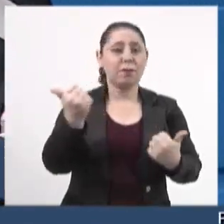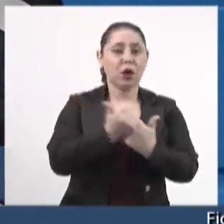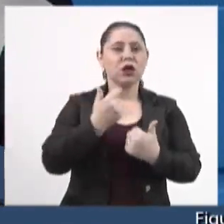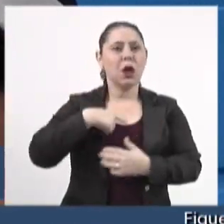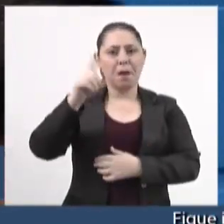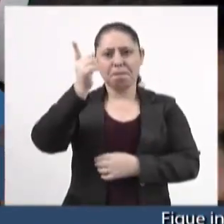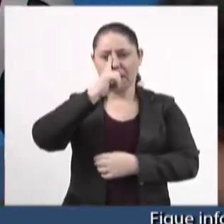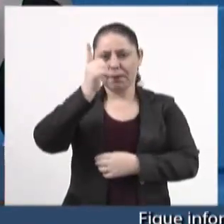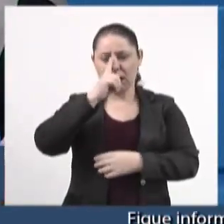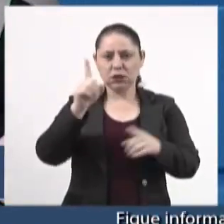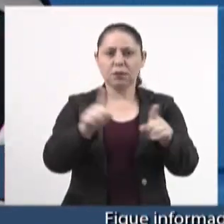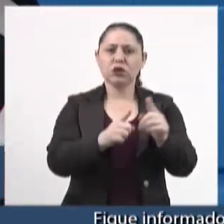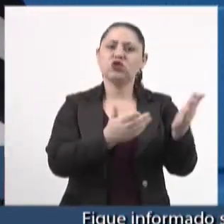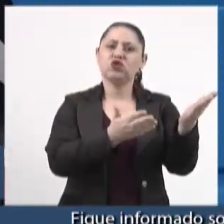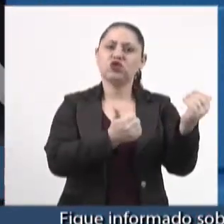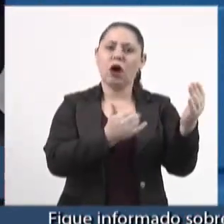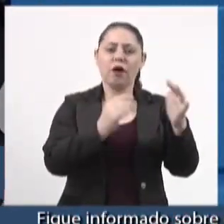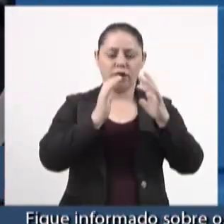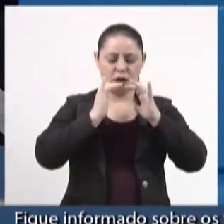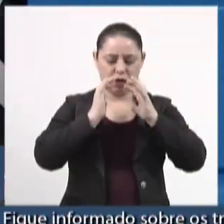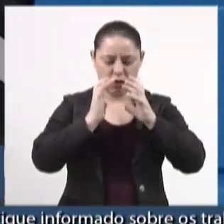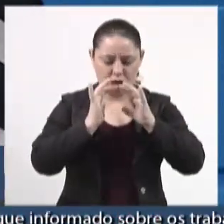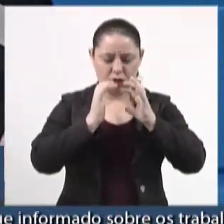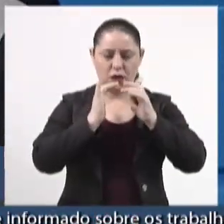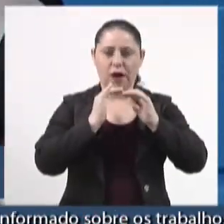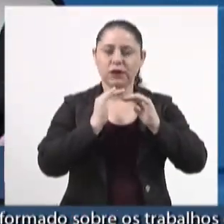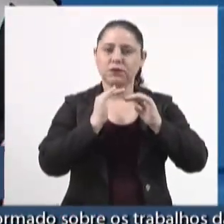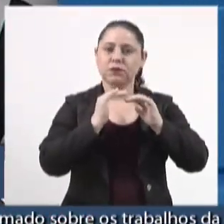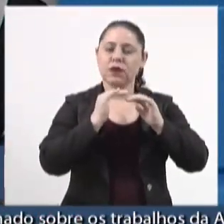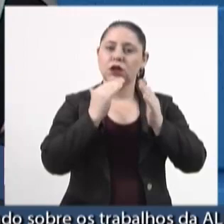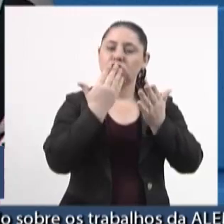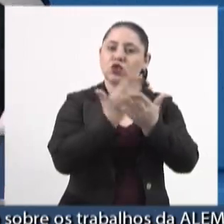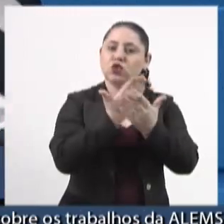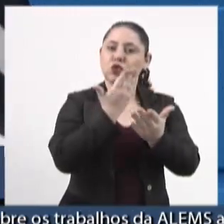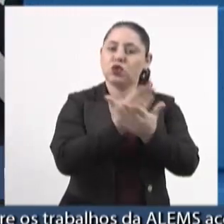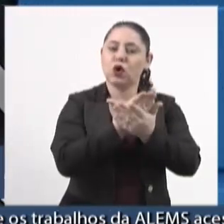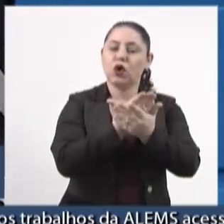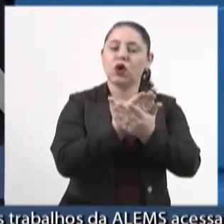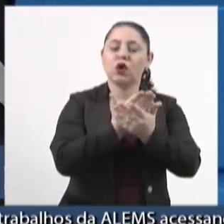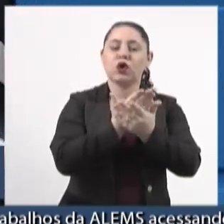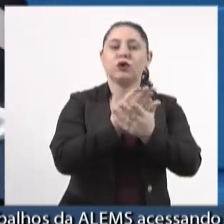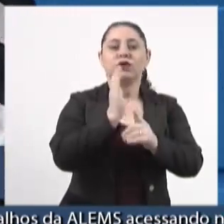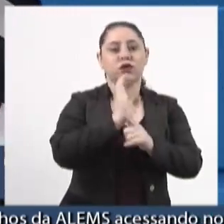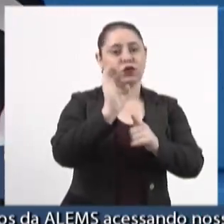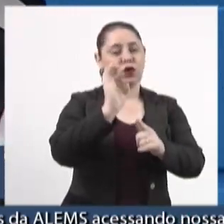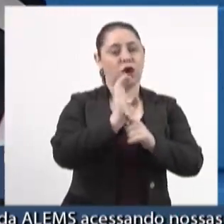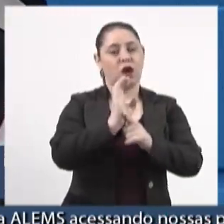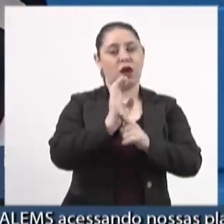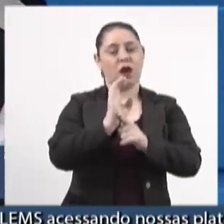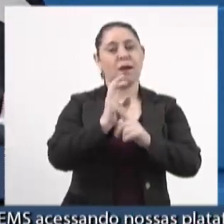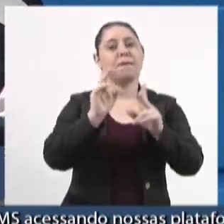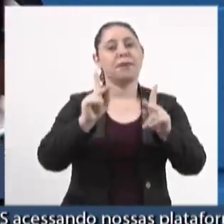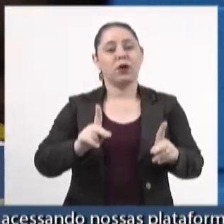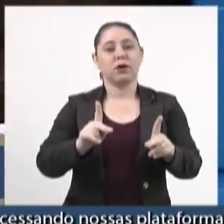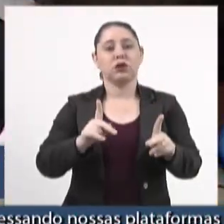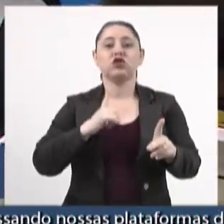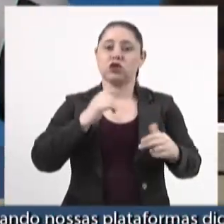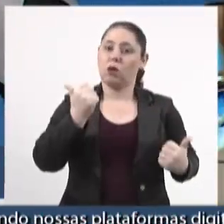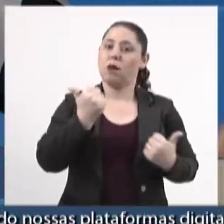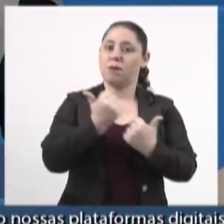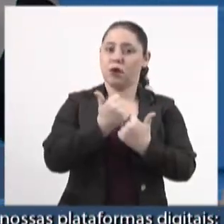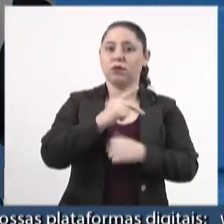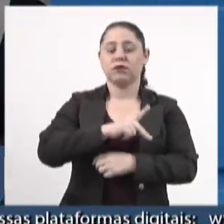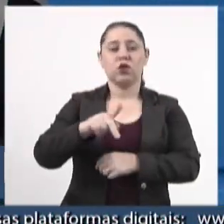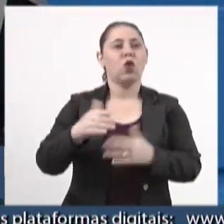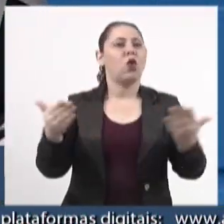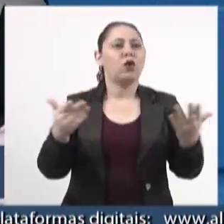sou a mãe, sou mãe de um jovem autista que frequentou o ensino público, que tinha o professor apoio, só que isso